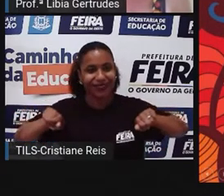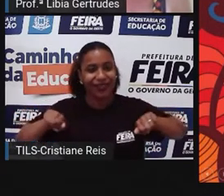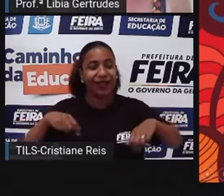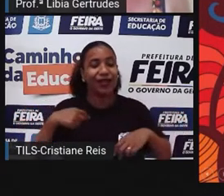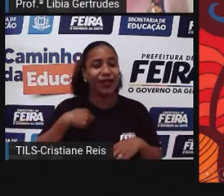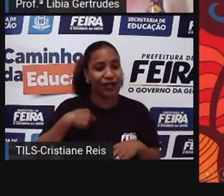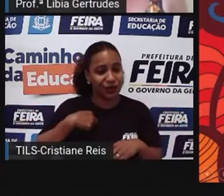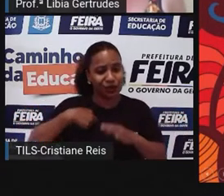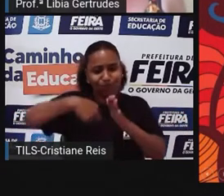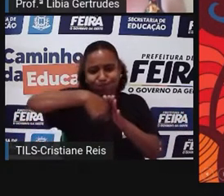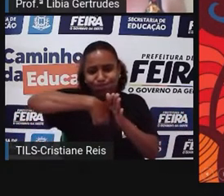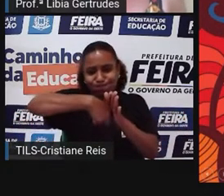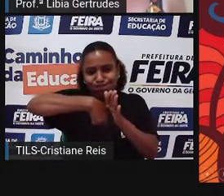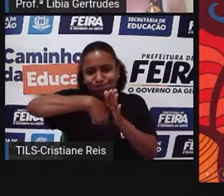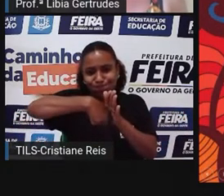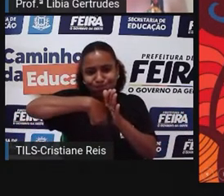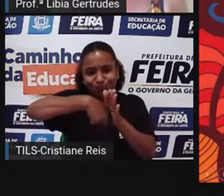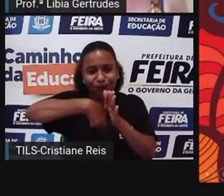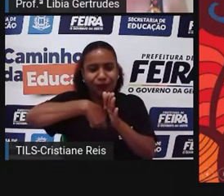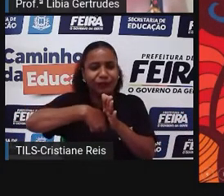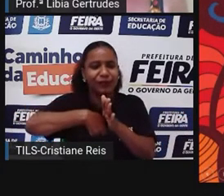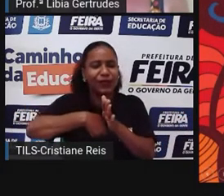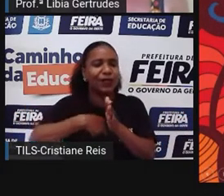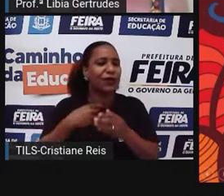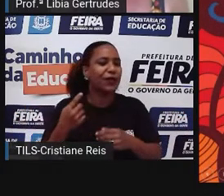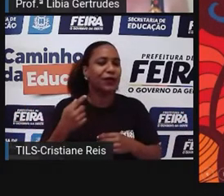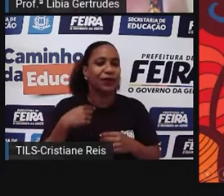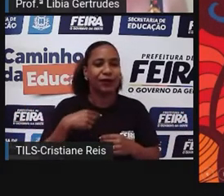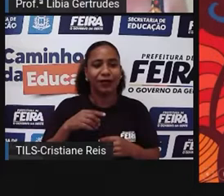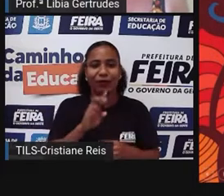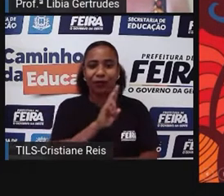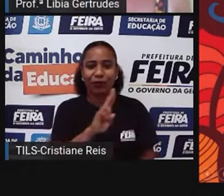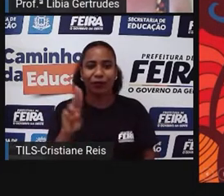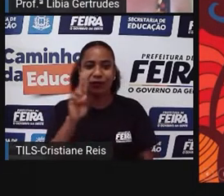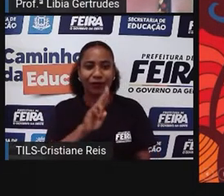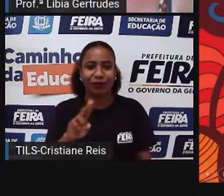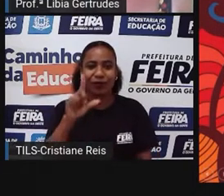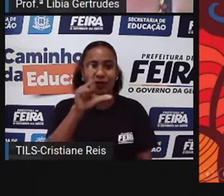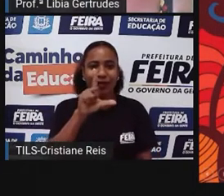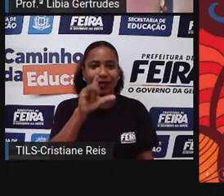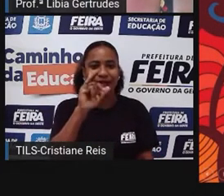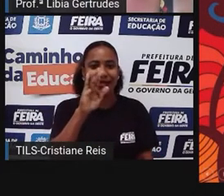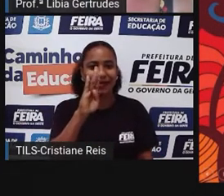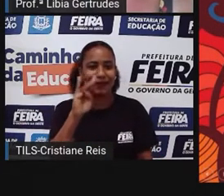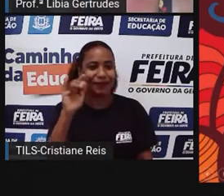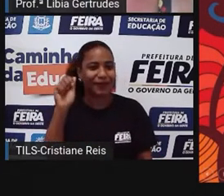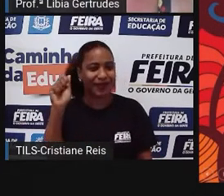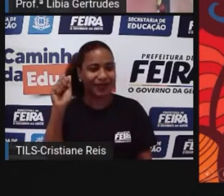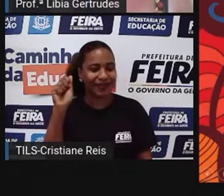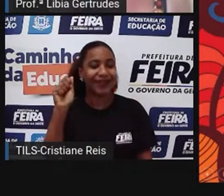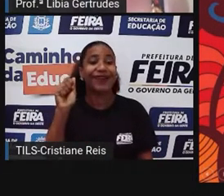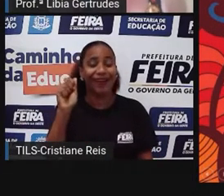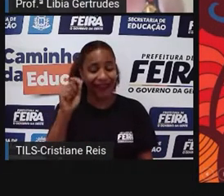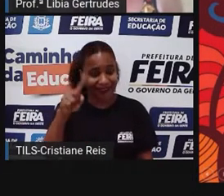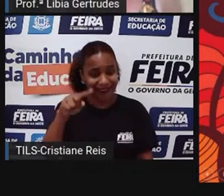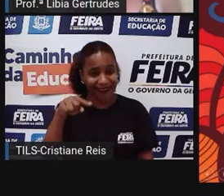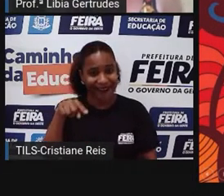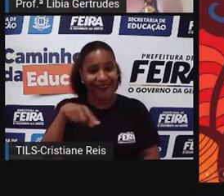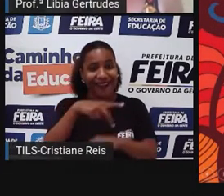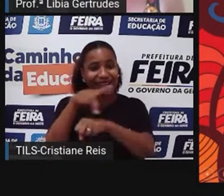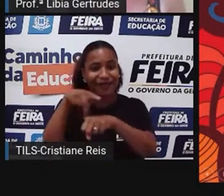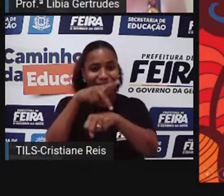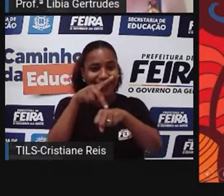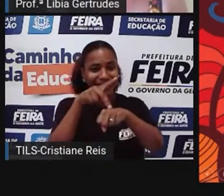quanto nome. E se você observou, meu nome é Líbia. Líbia é um país do norte da África, ao lado da